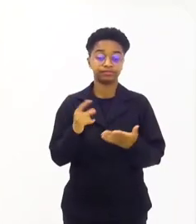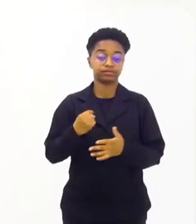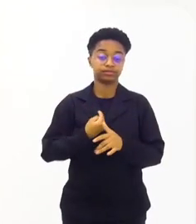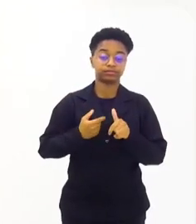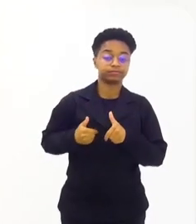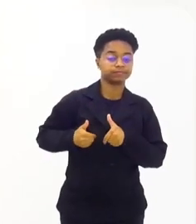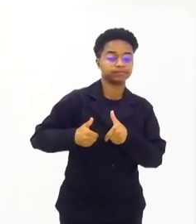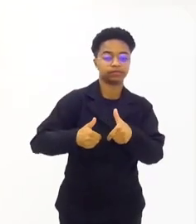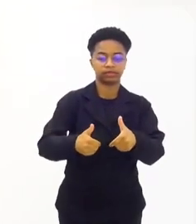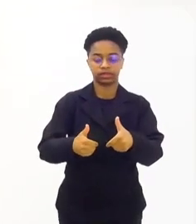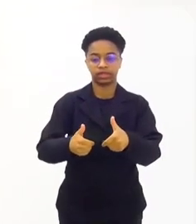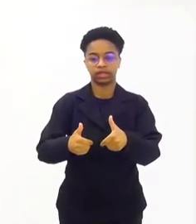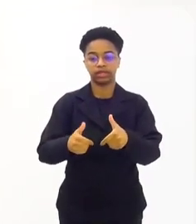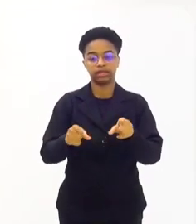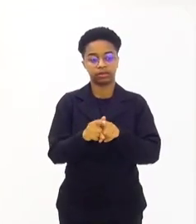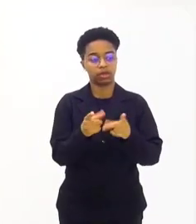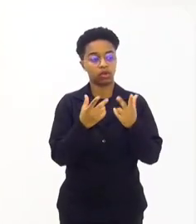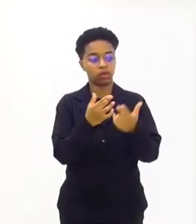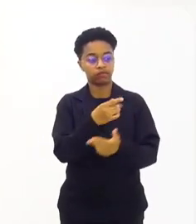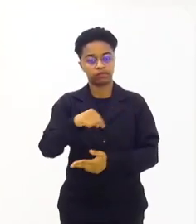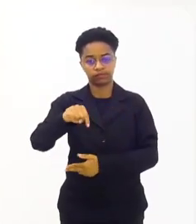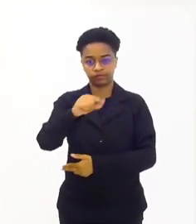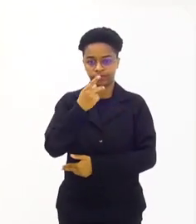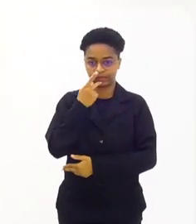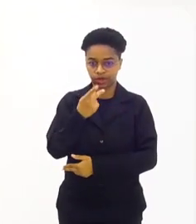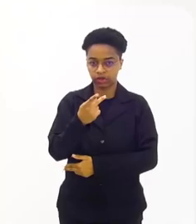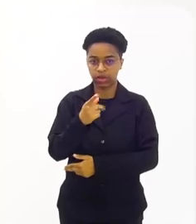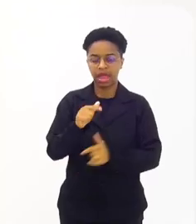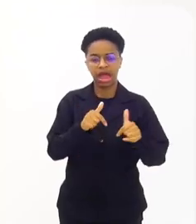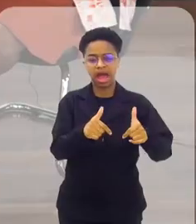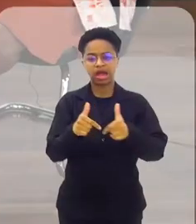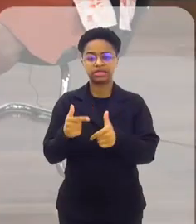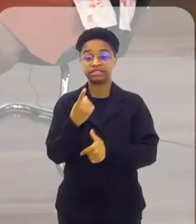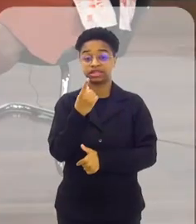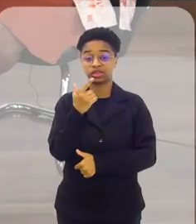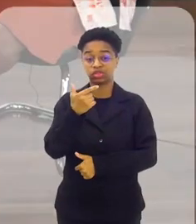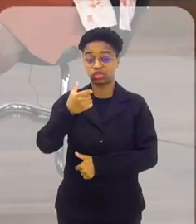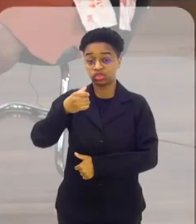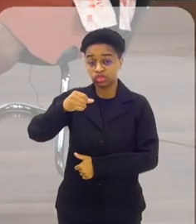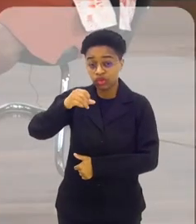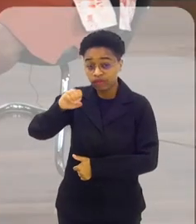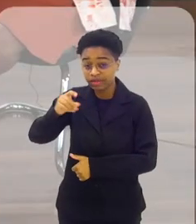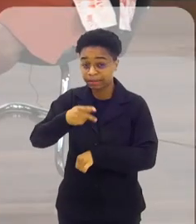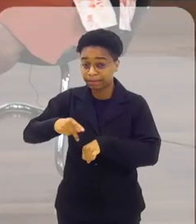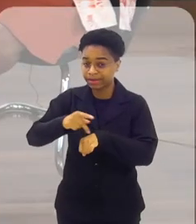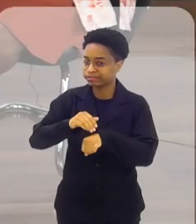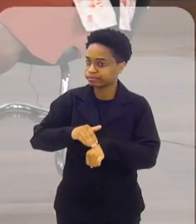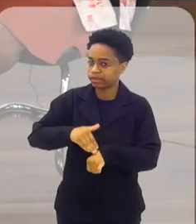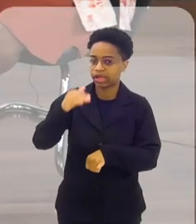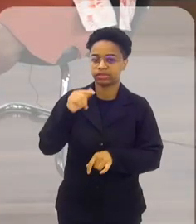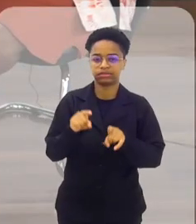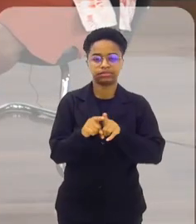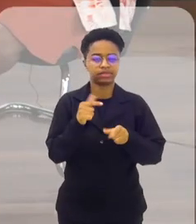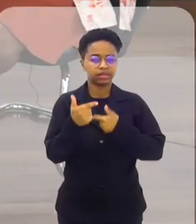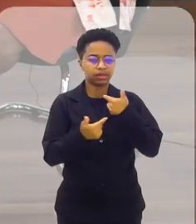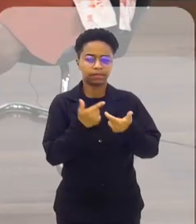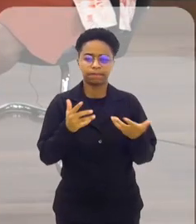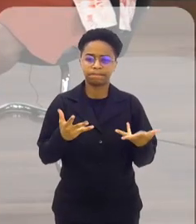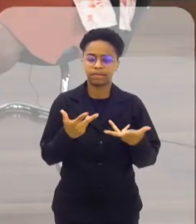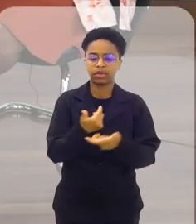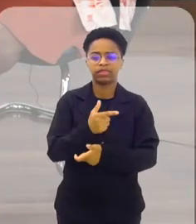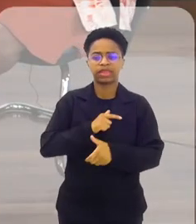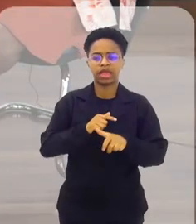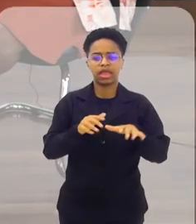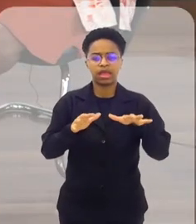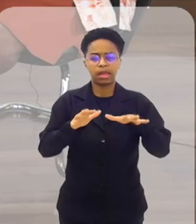como você mesmo falou, atua em mais de 190 países, faz um trabalho maravilhoso. No terremoto